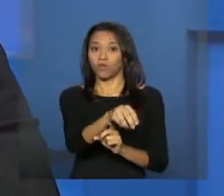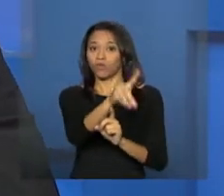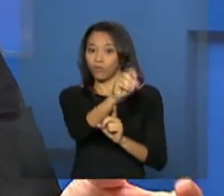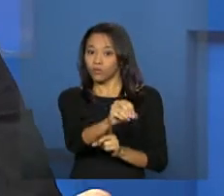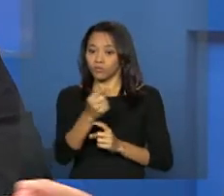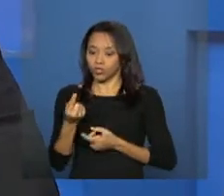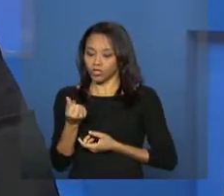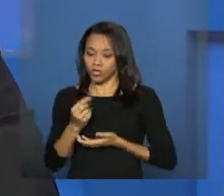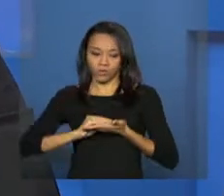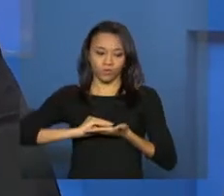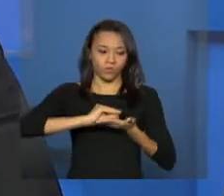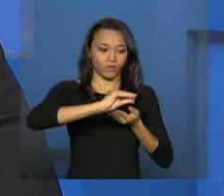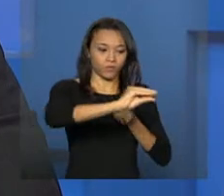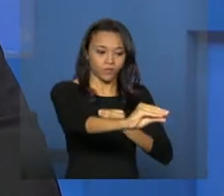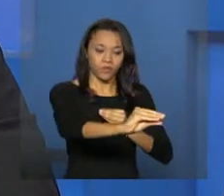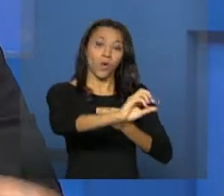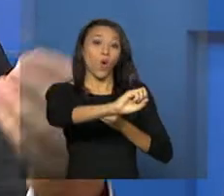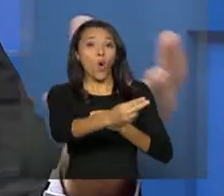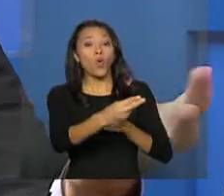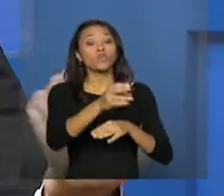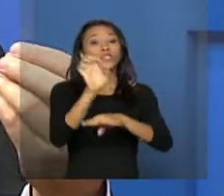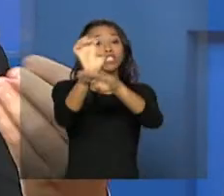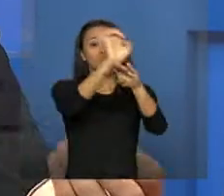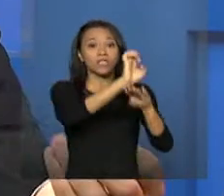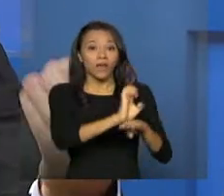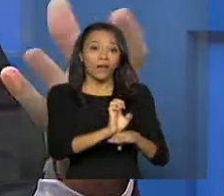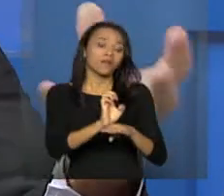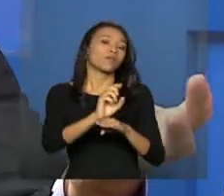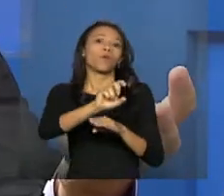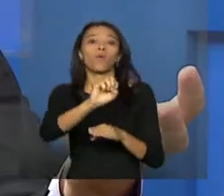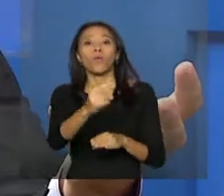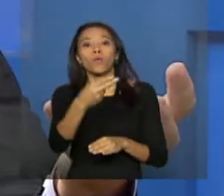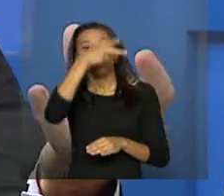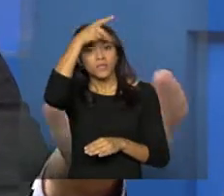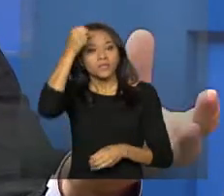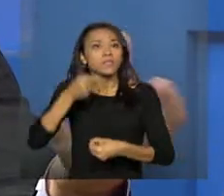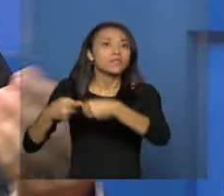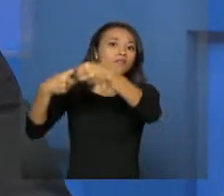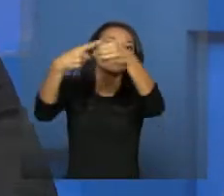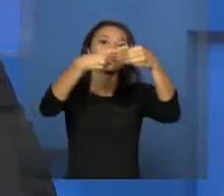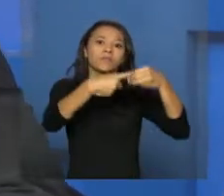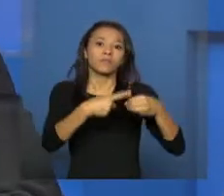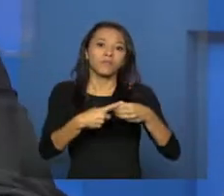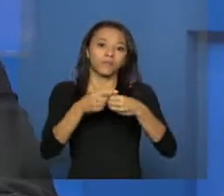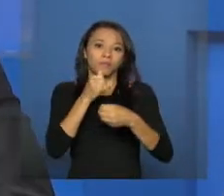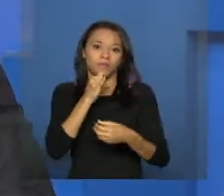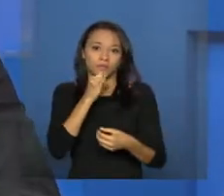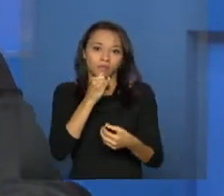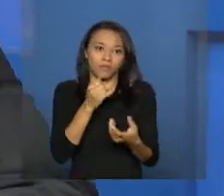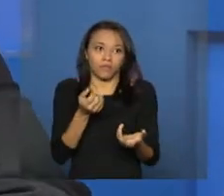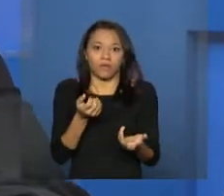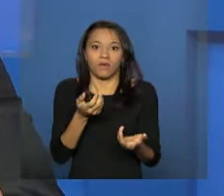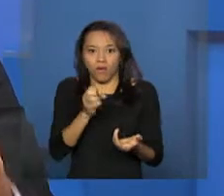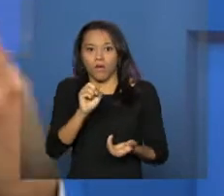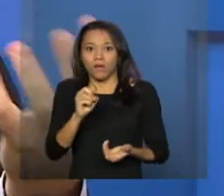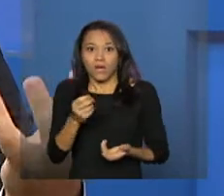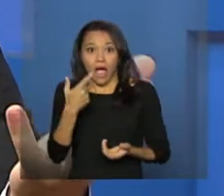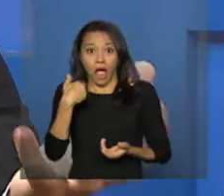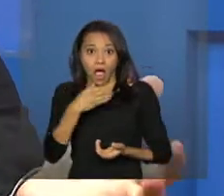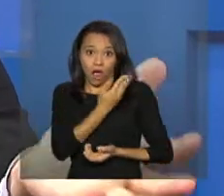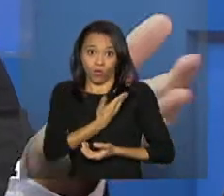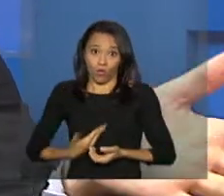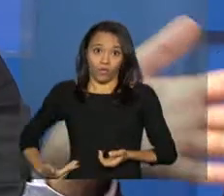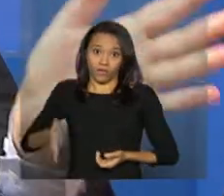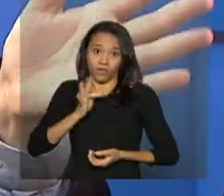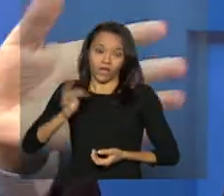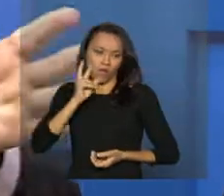Estado, o município, encaminham, no âmbito federal, por exemplo, essa demanda para a CIT, ou a própria União identifica essa demanda, encaminha